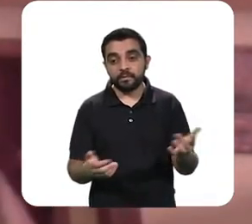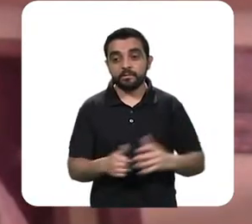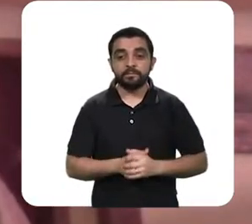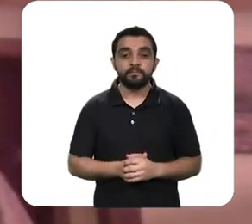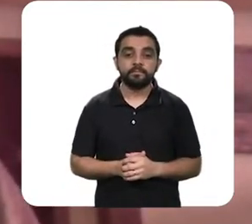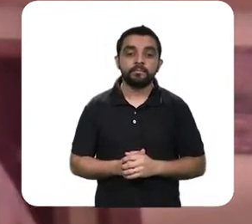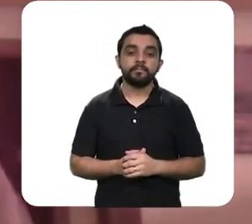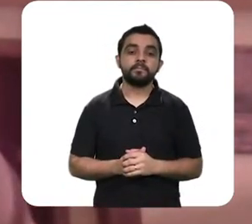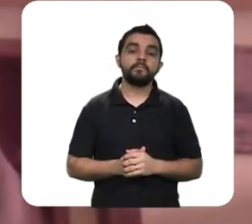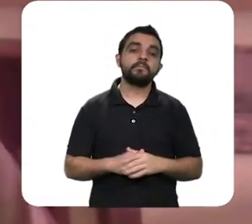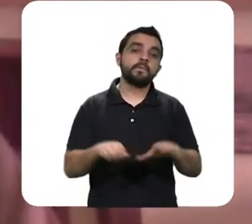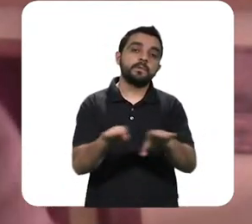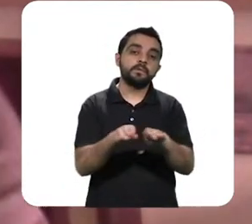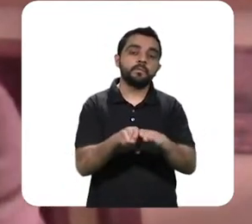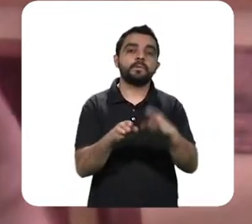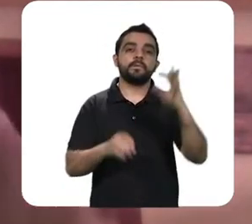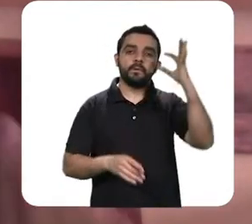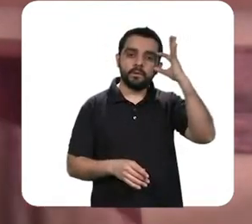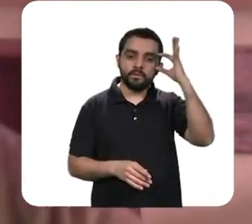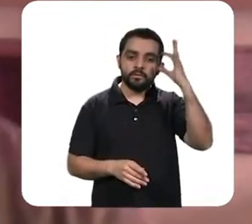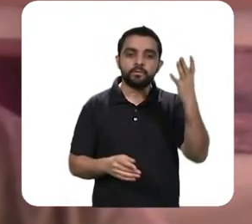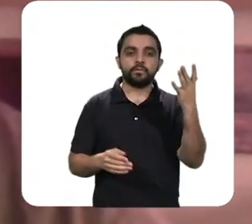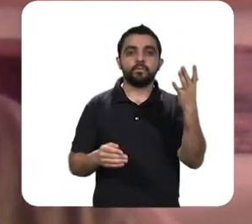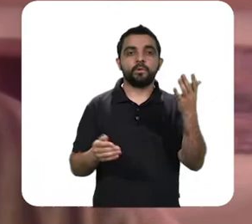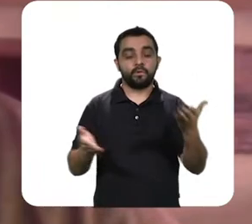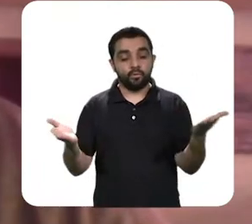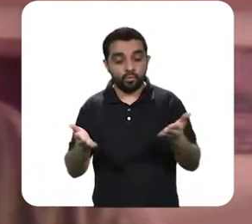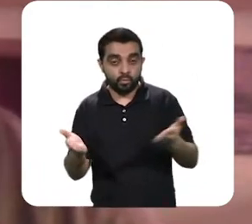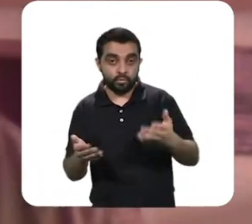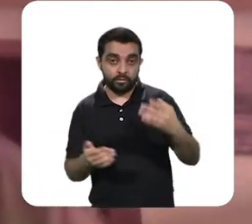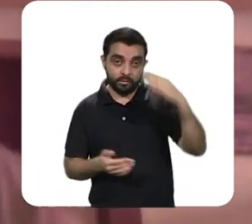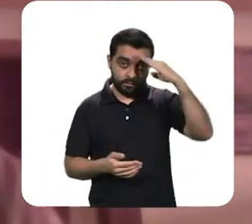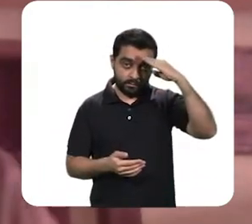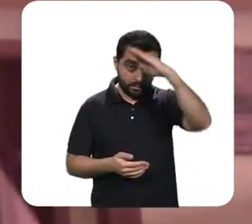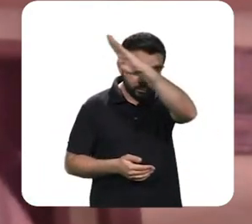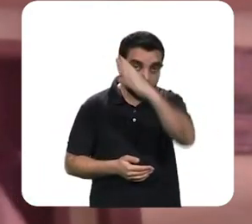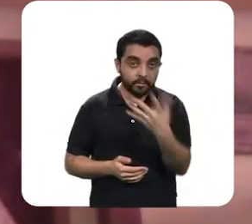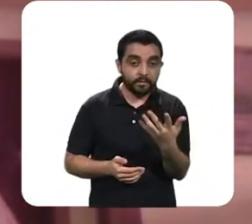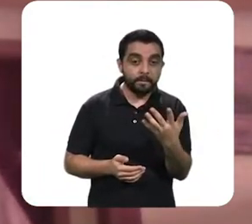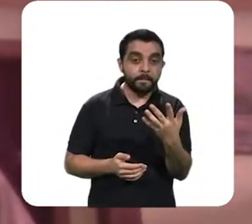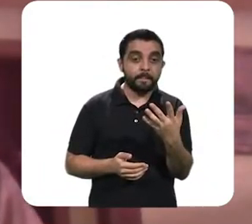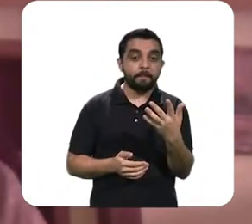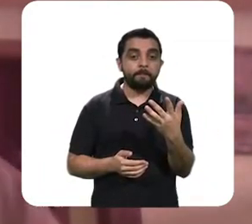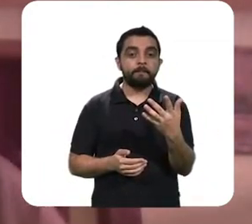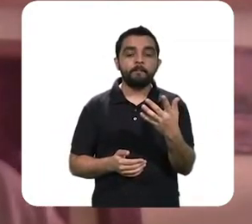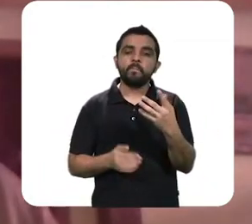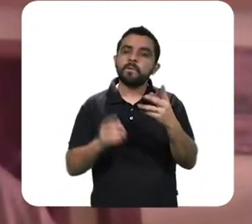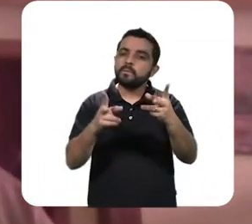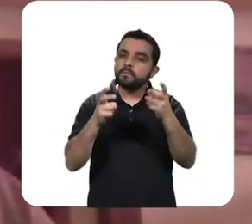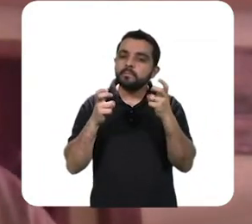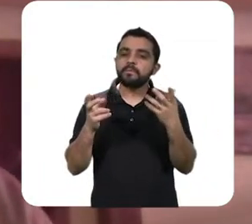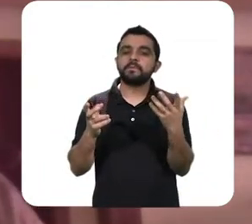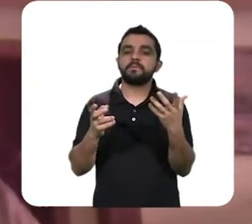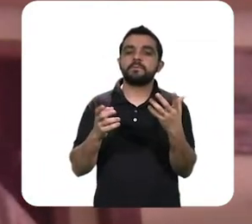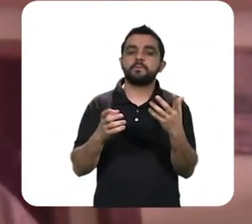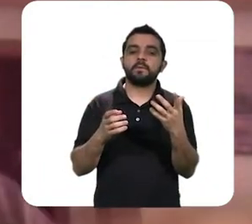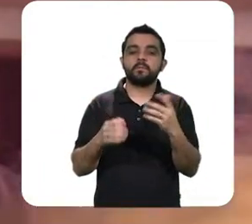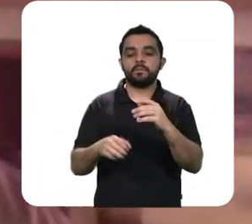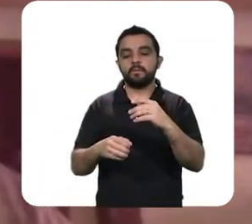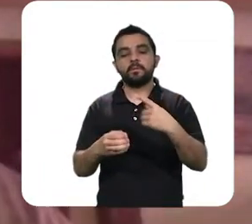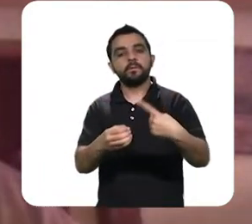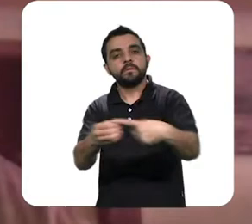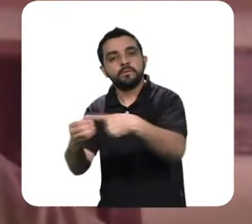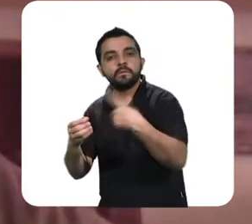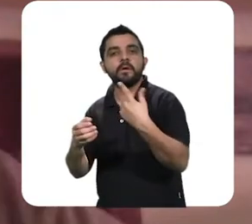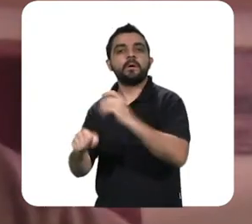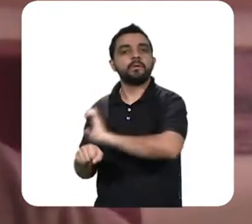e nos dois casos tanto de Dilma quanto do atual presidente a gente vê aí as unidades subnacionais estados